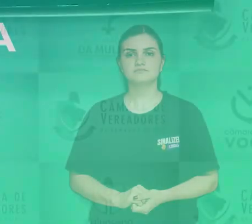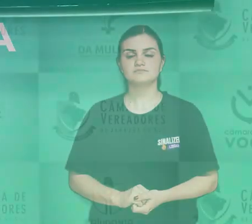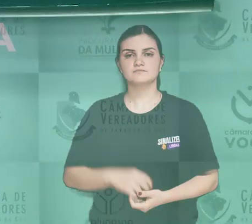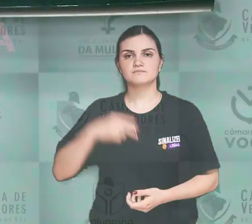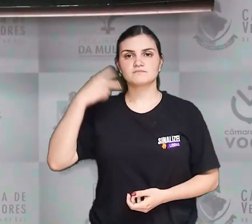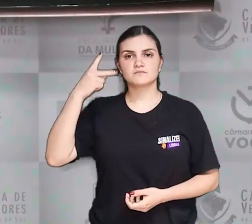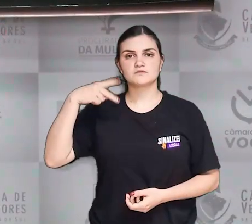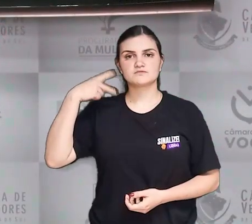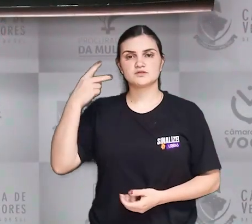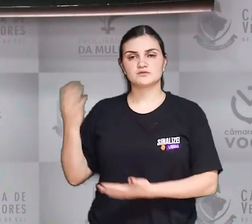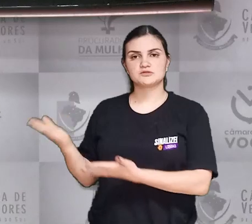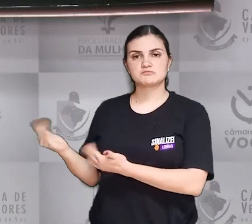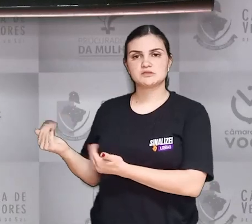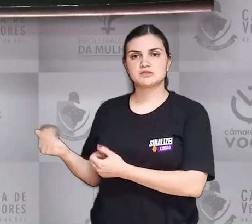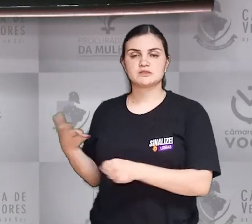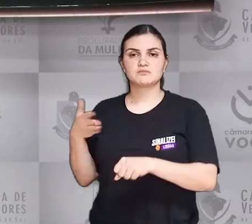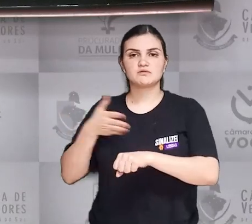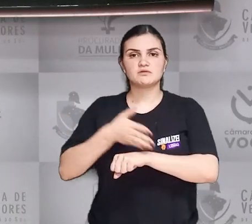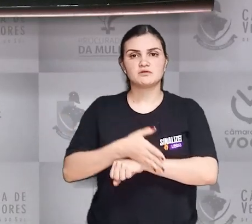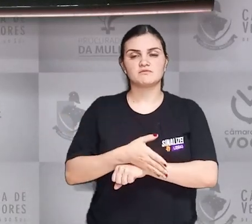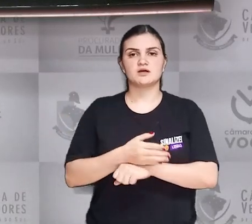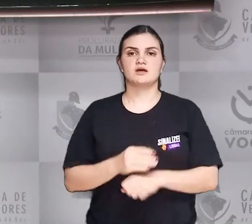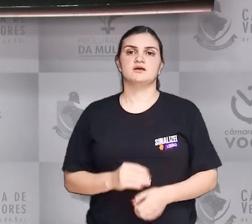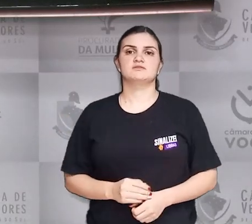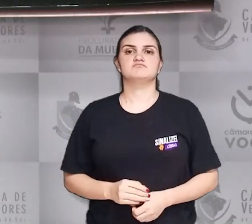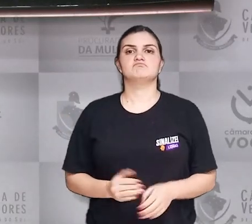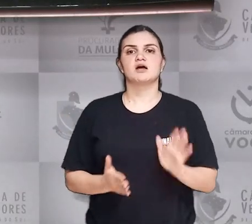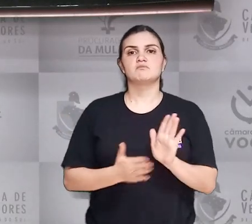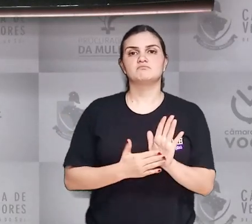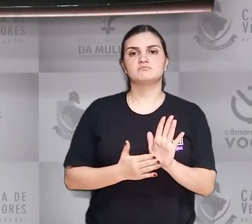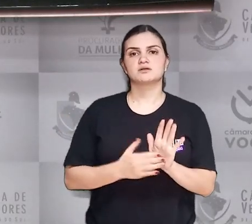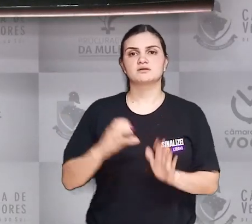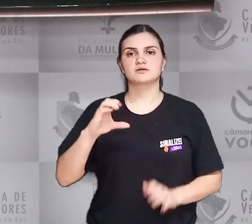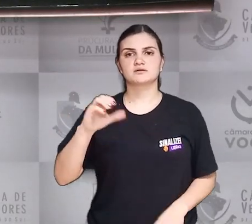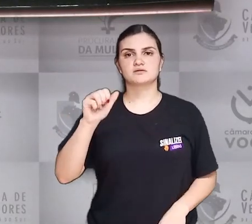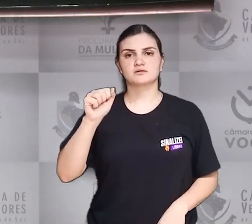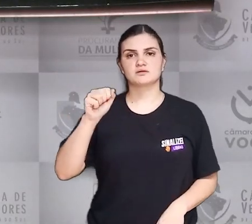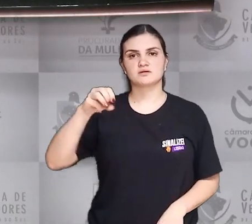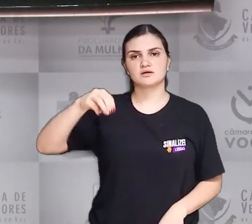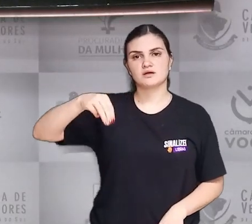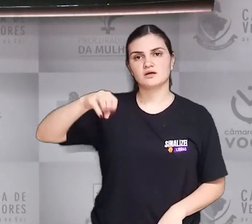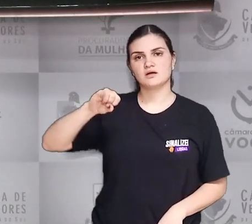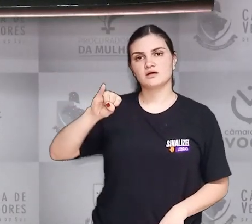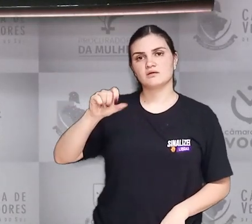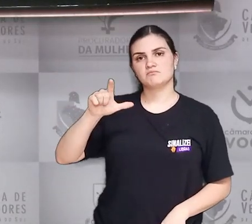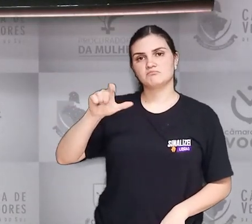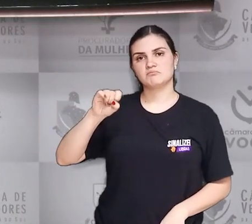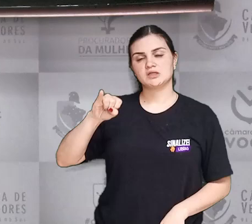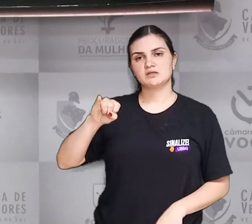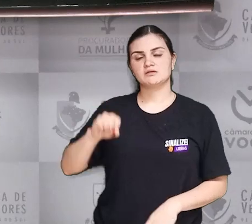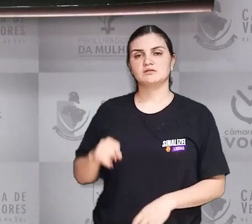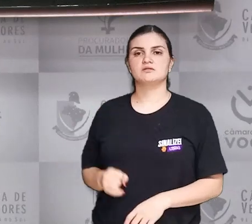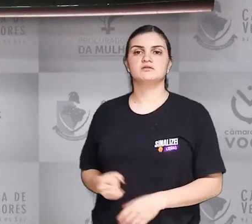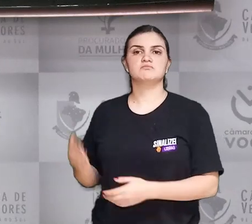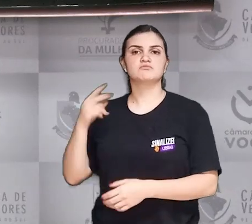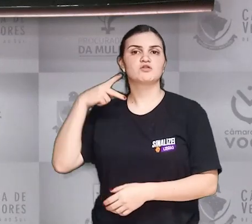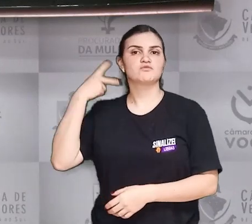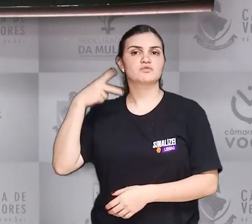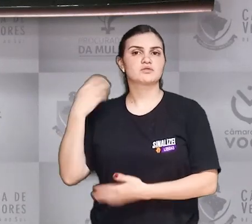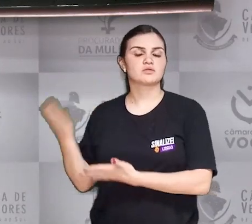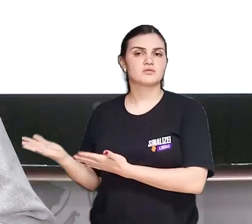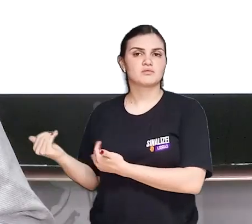Os vereadores mirins aprovaram uma indicação de autoria da vereadora mirim Camille Eduarda da Silva